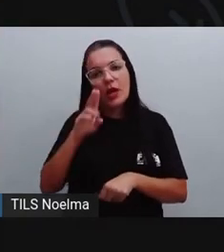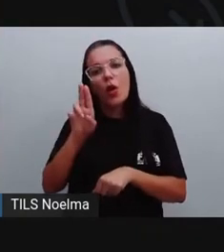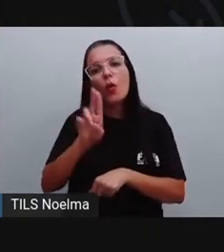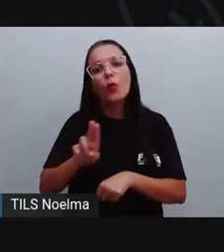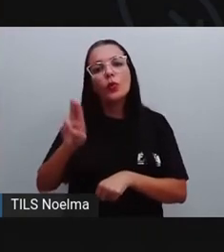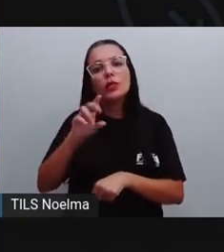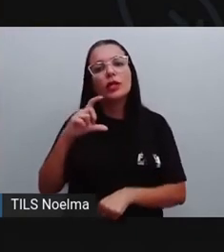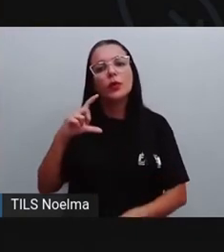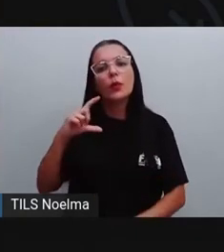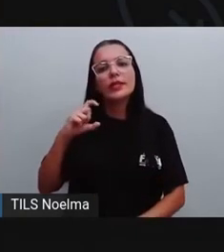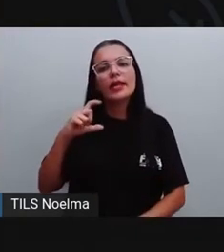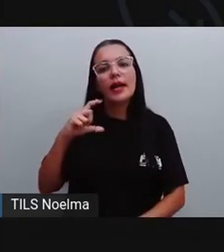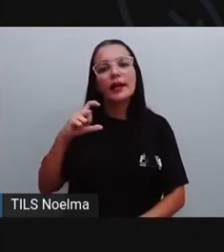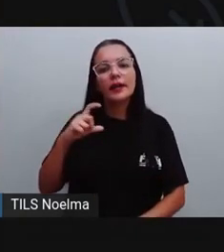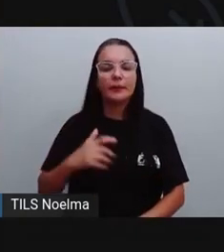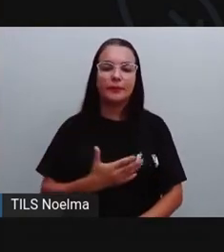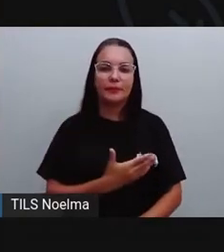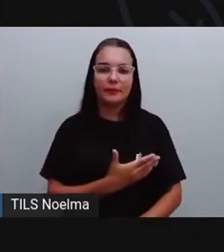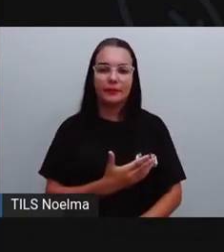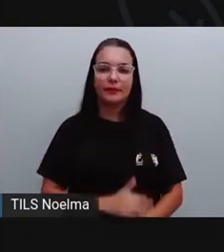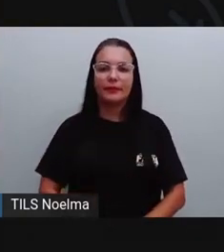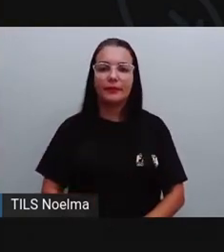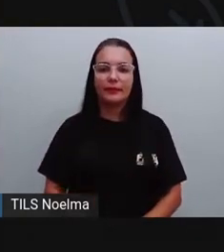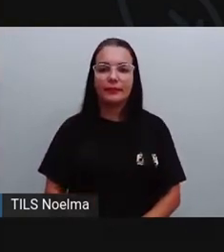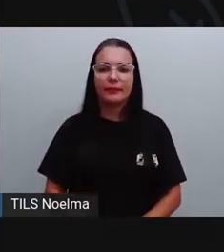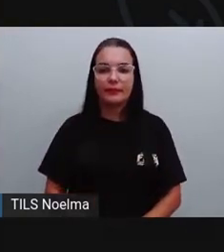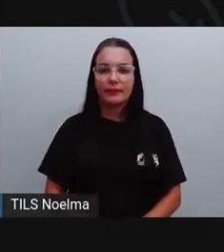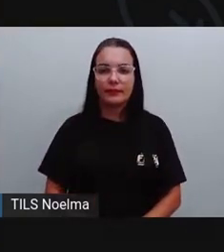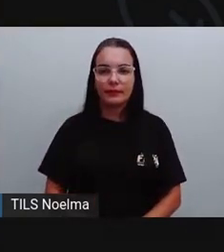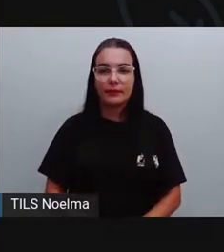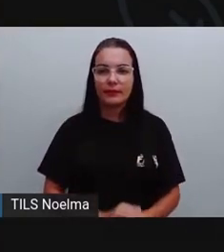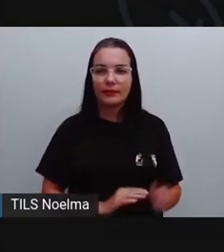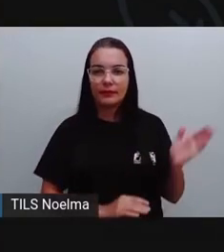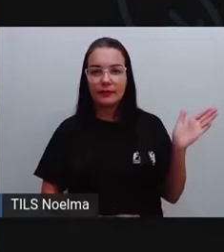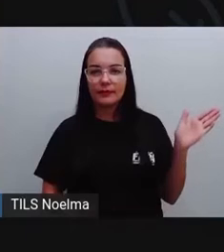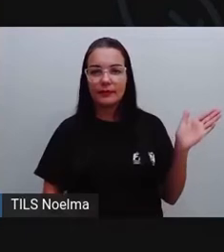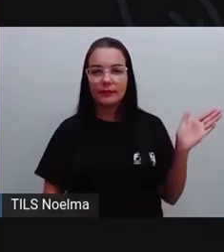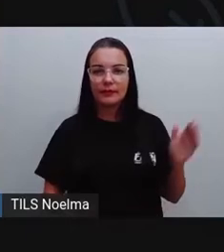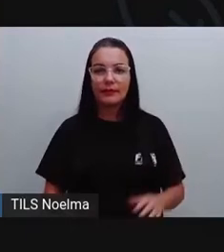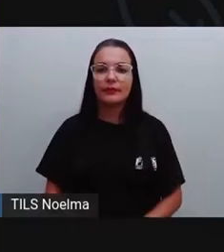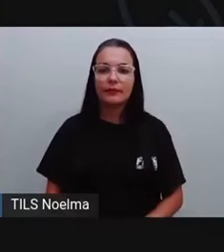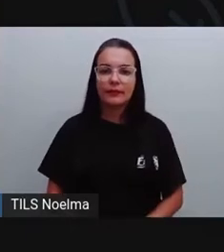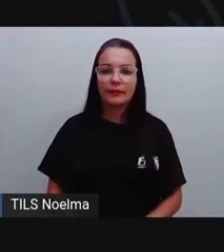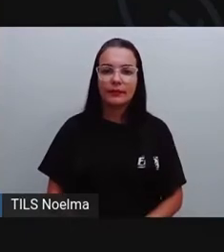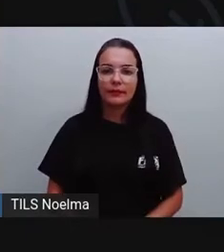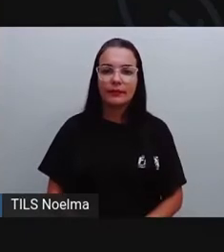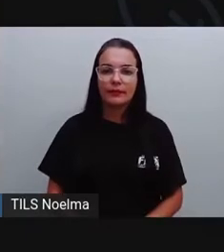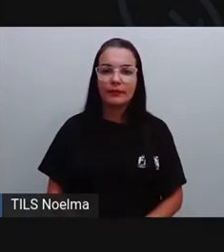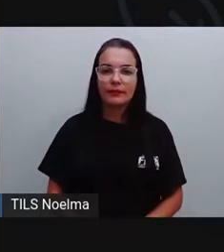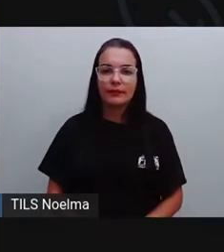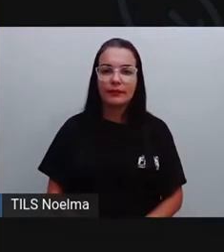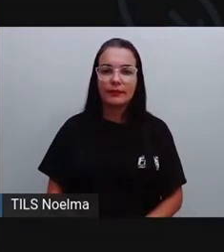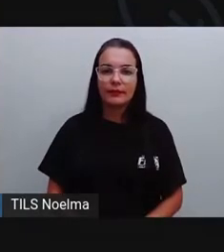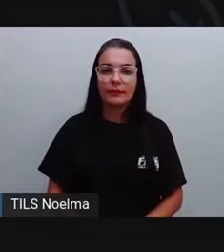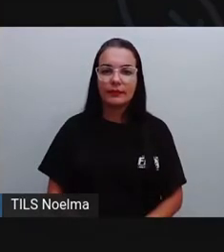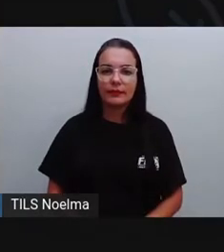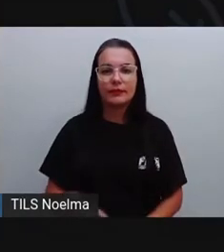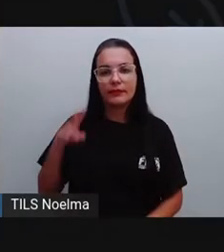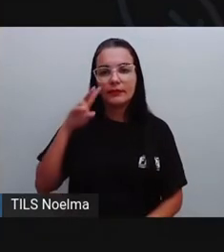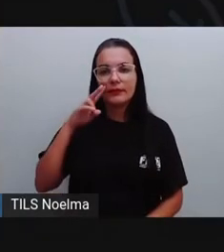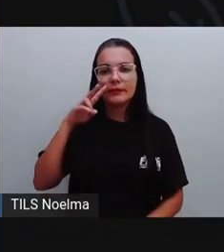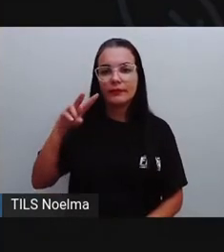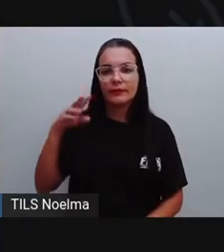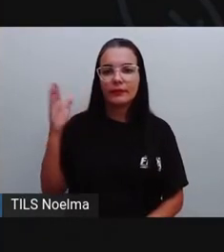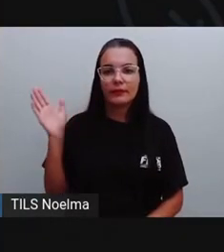Instagram. Vamos aqui? Olha só. 0, tira